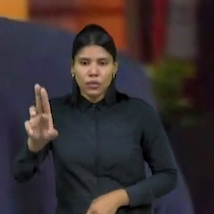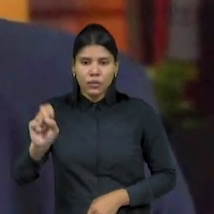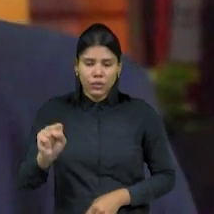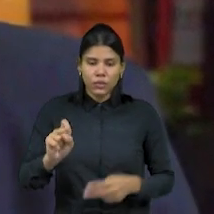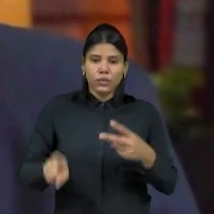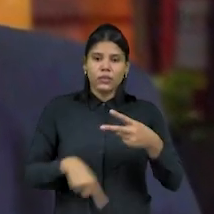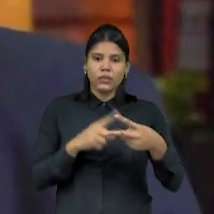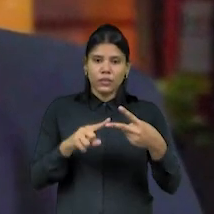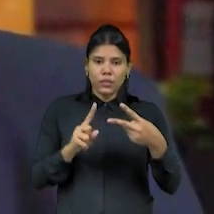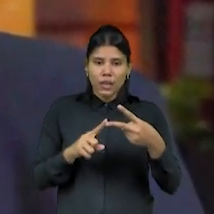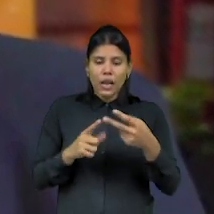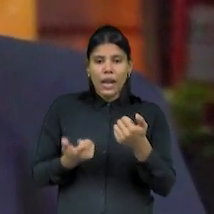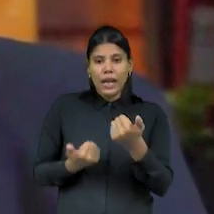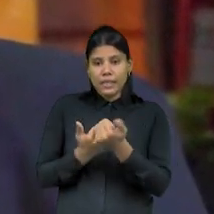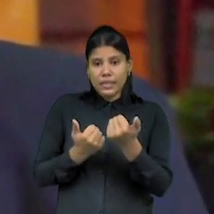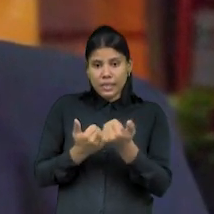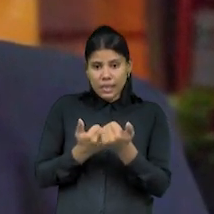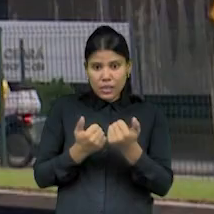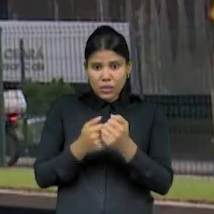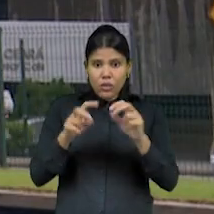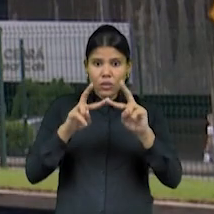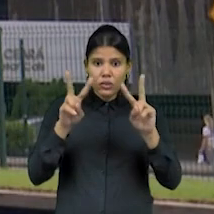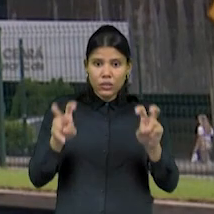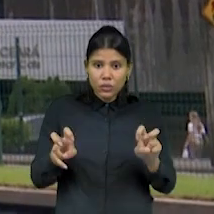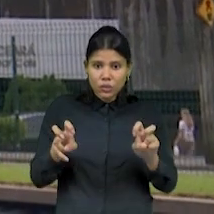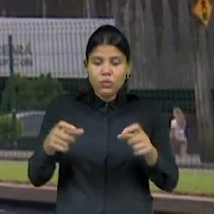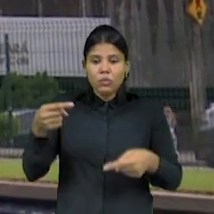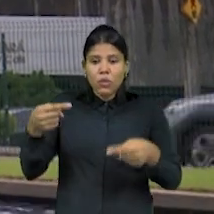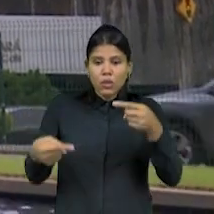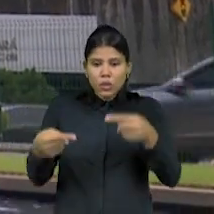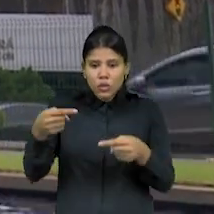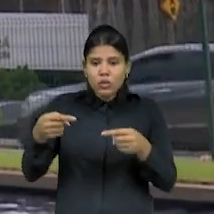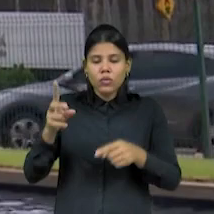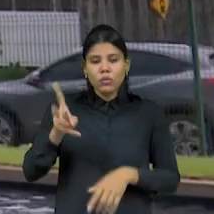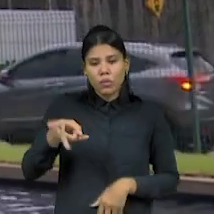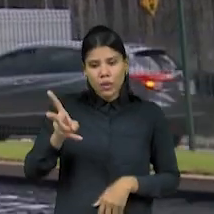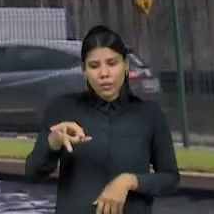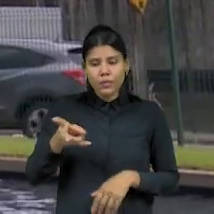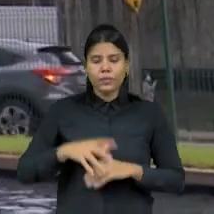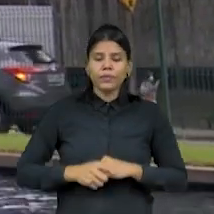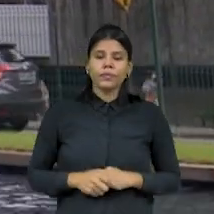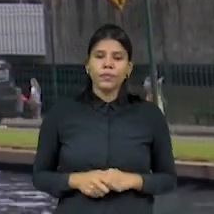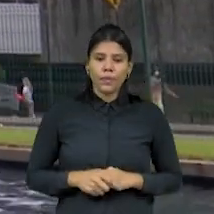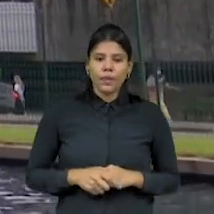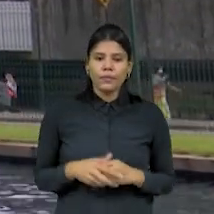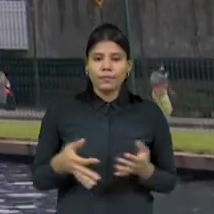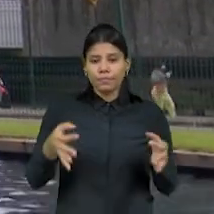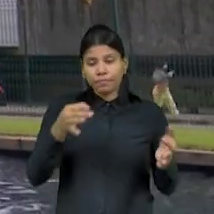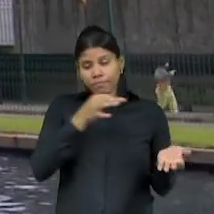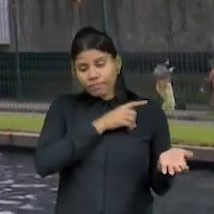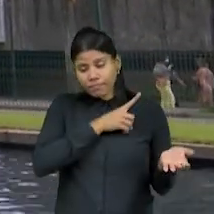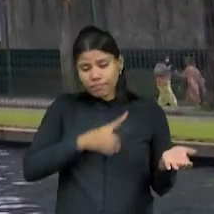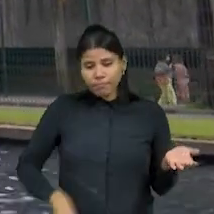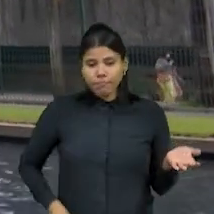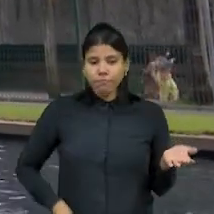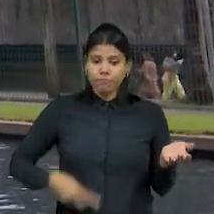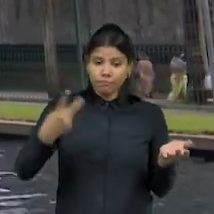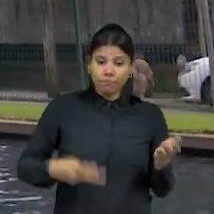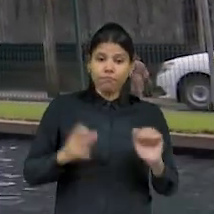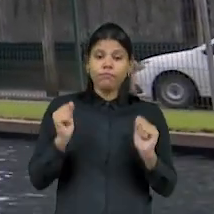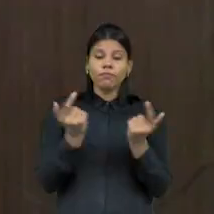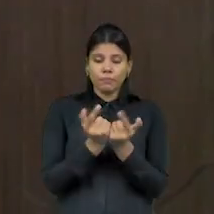assuntos políticos da mesma instituição. O assunto foi repercutido entre os parlamentares aqui na Assembleia